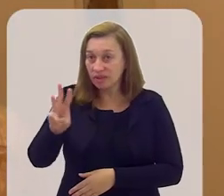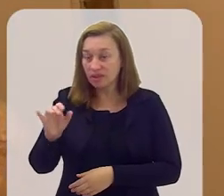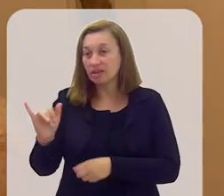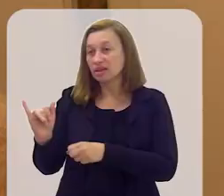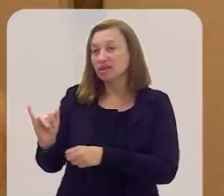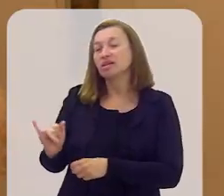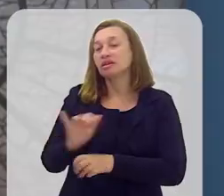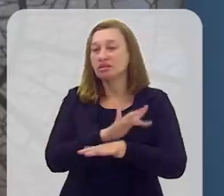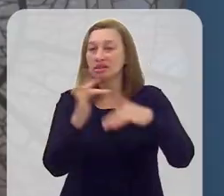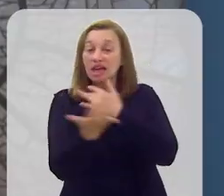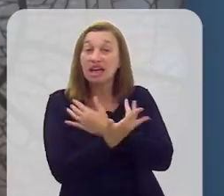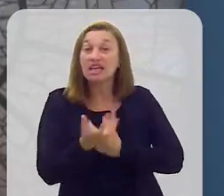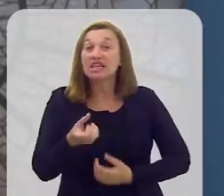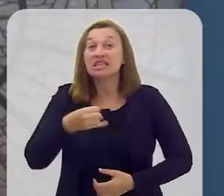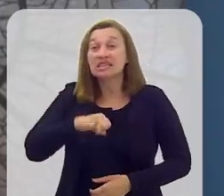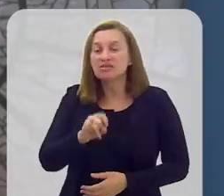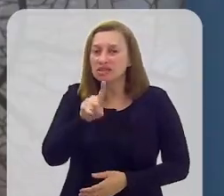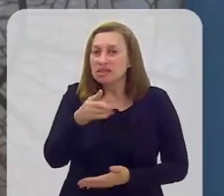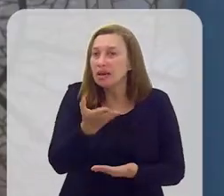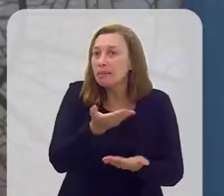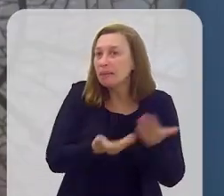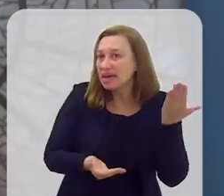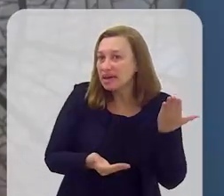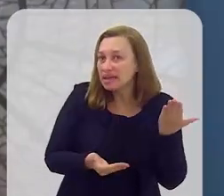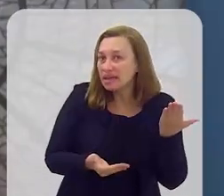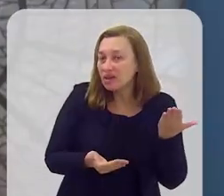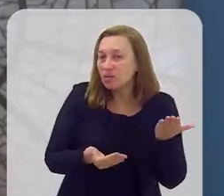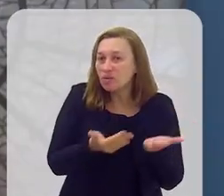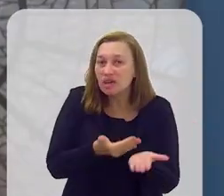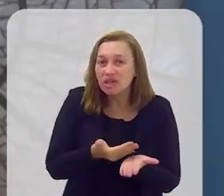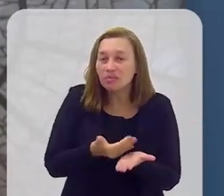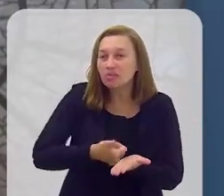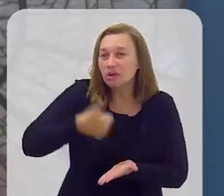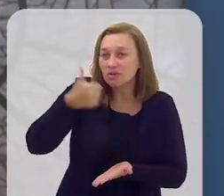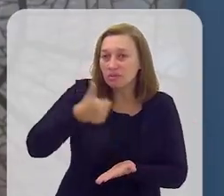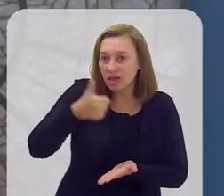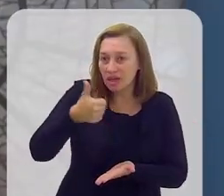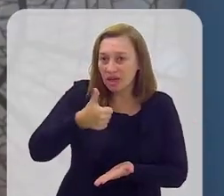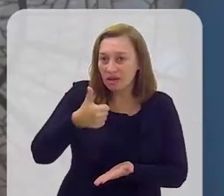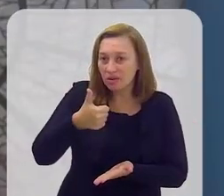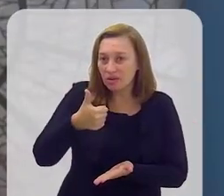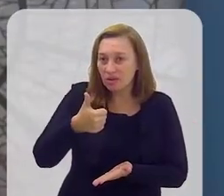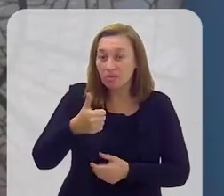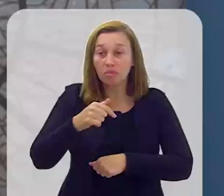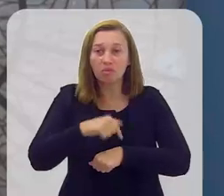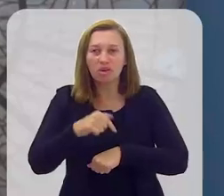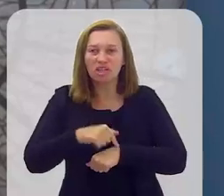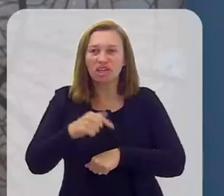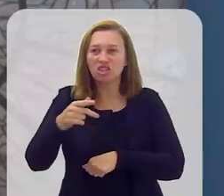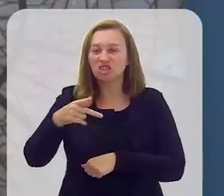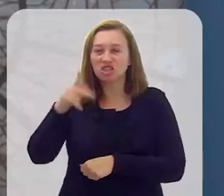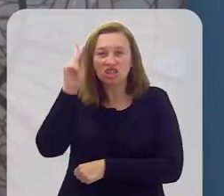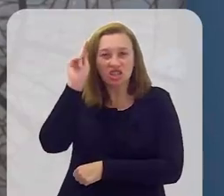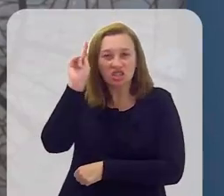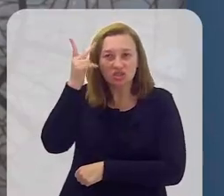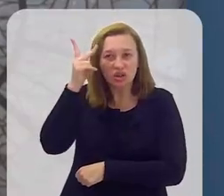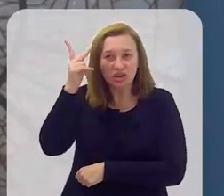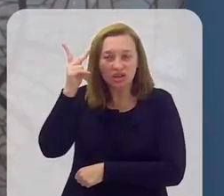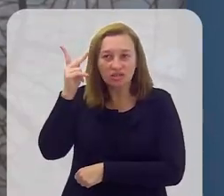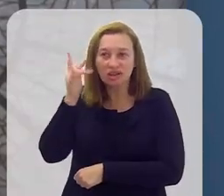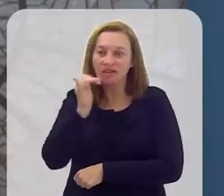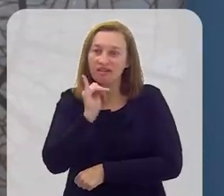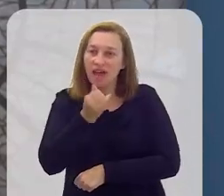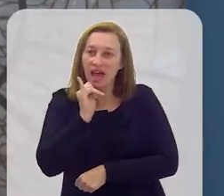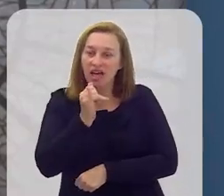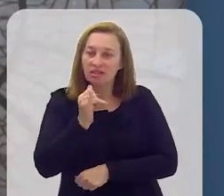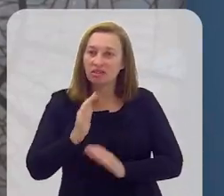redes sociais. E se você perdeu o nosso programa de estreia, aonde contamos de cabo a rabo toda a história